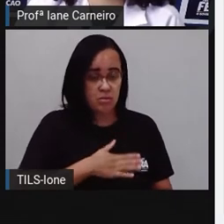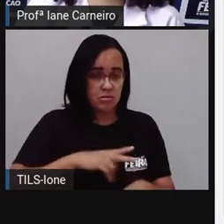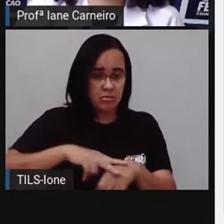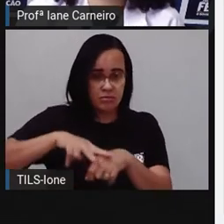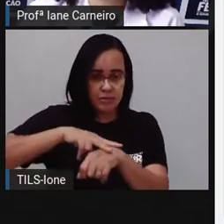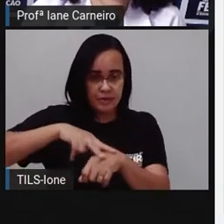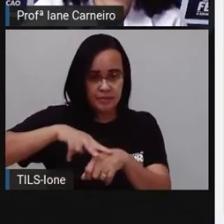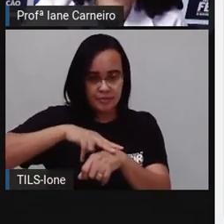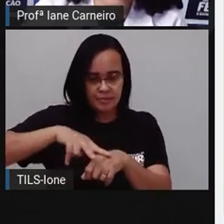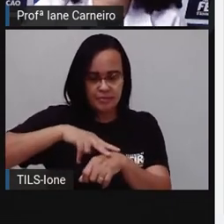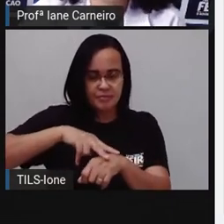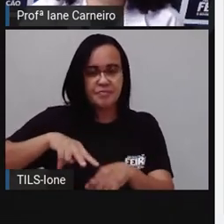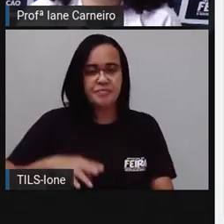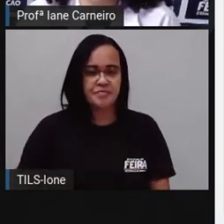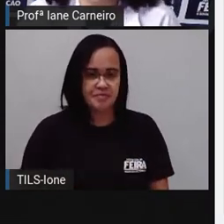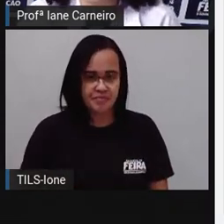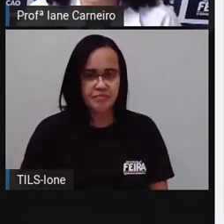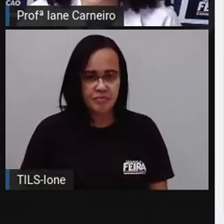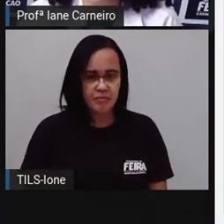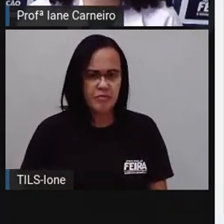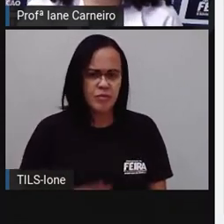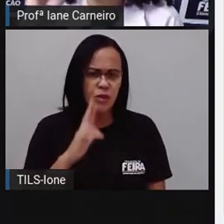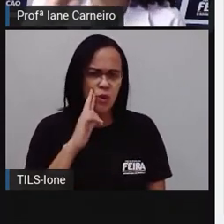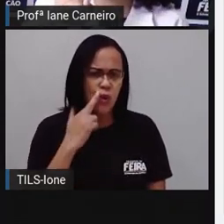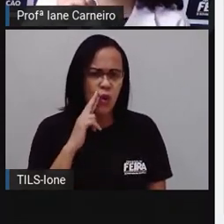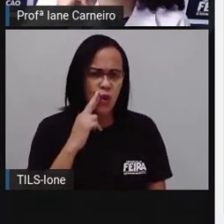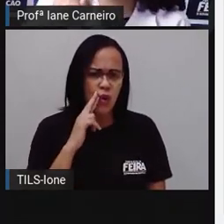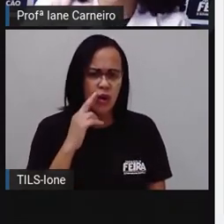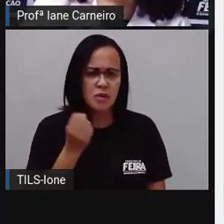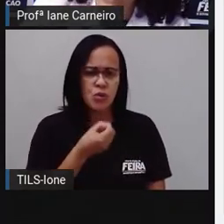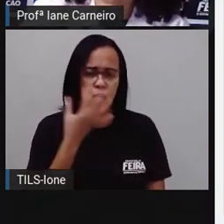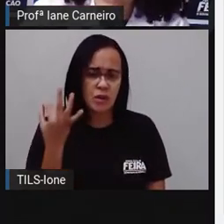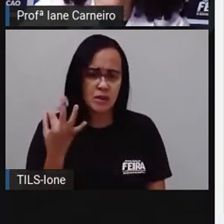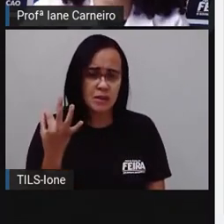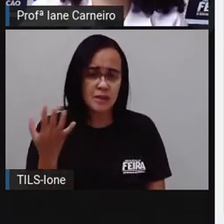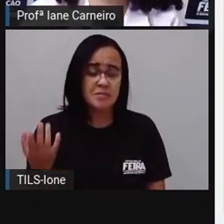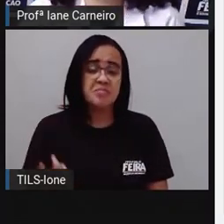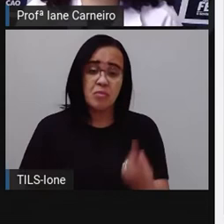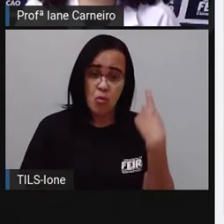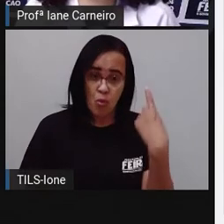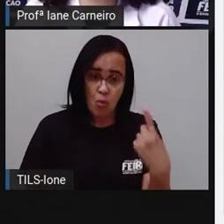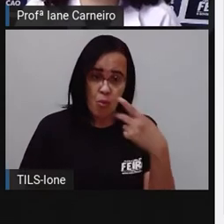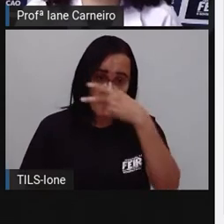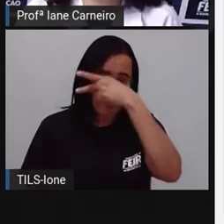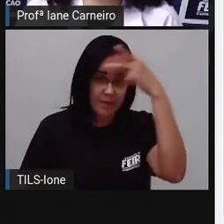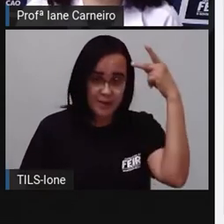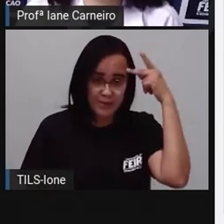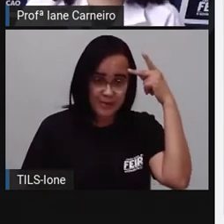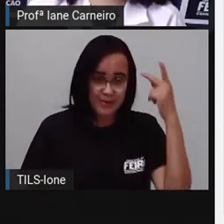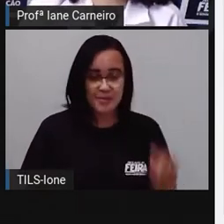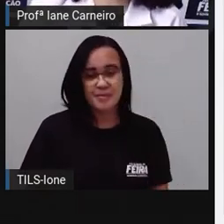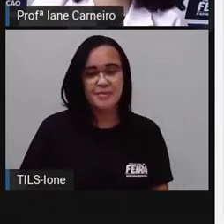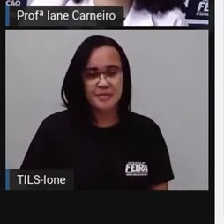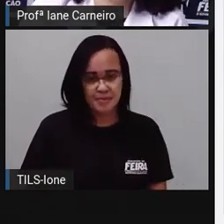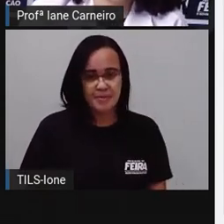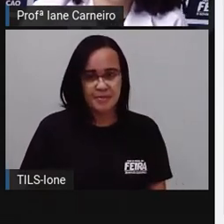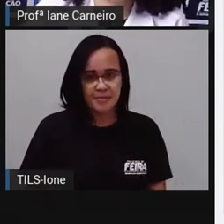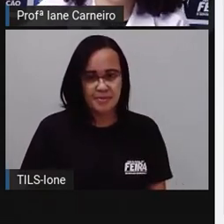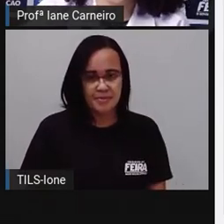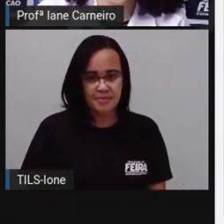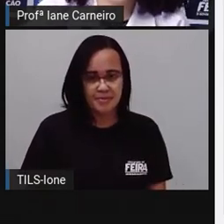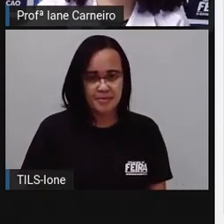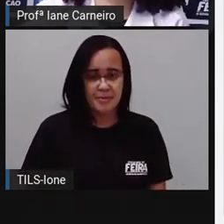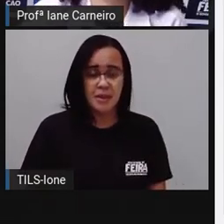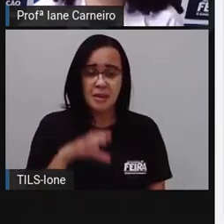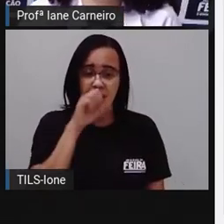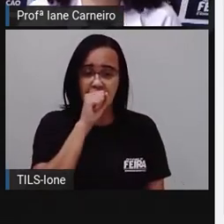Quantas pessoas preferem a cor rosa? Uma só, né? Uma pessoa só. Quantas preferem a